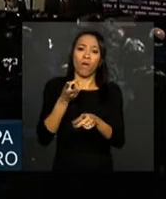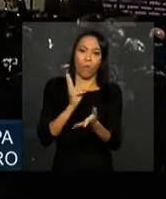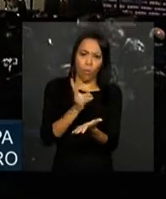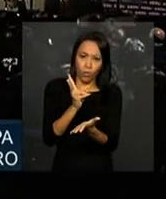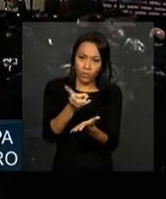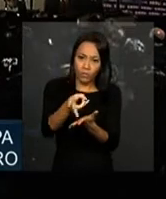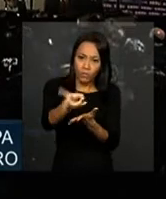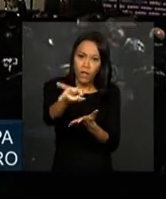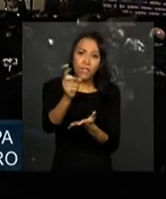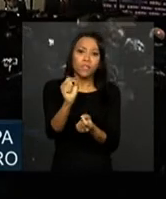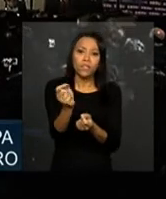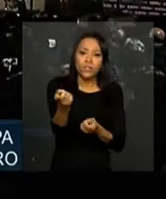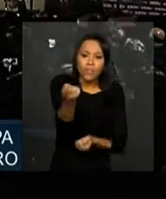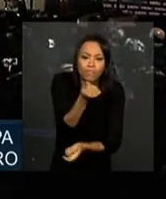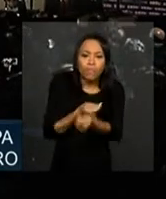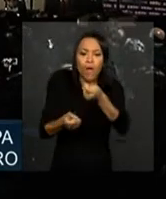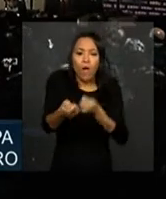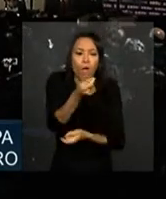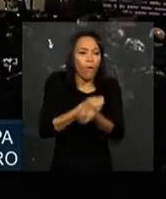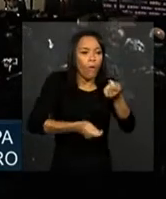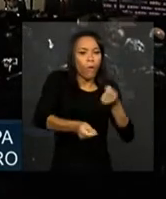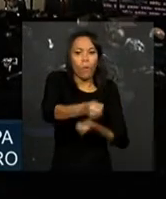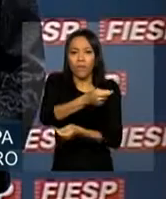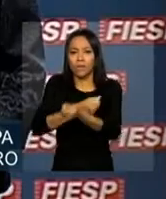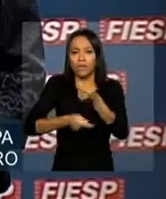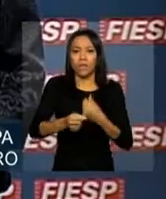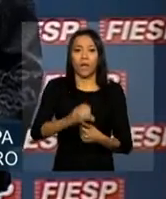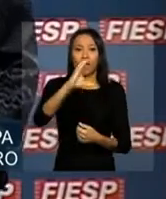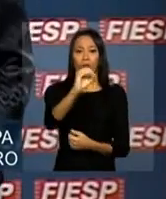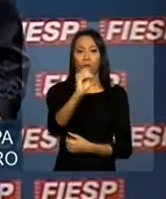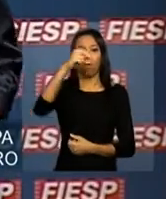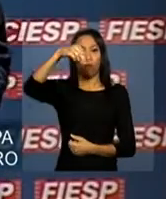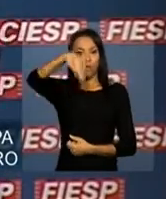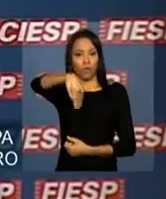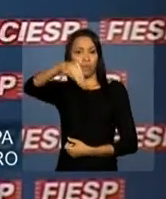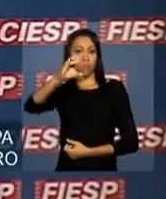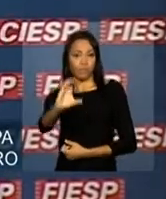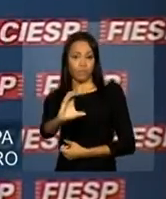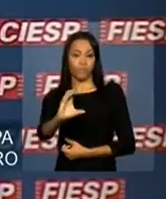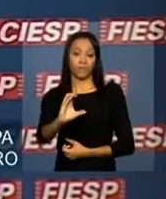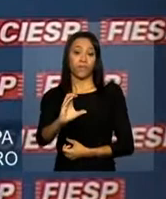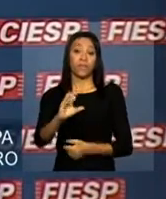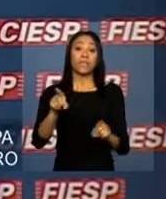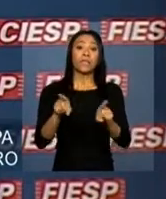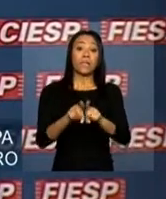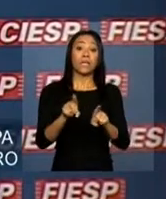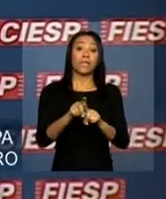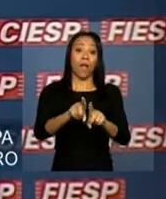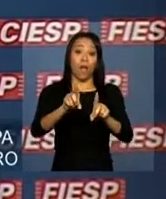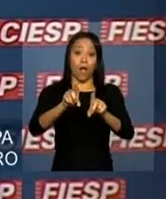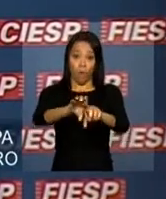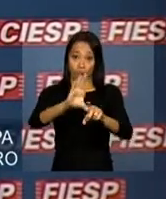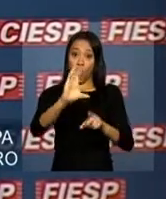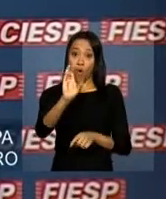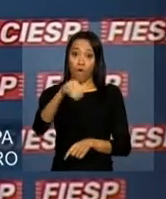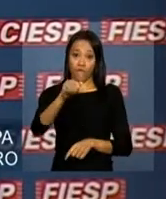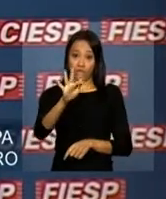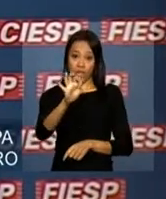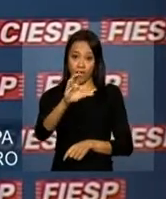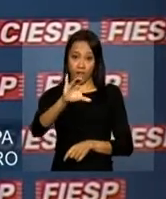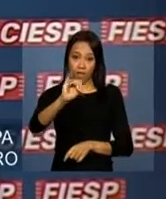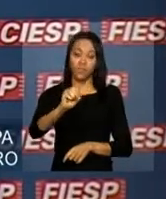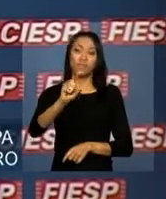negociações no âmbito da OMC. Na Conferência Ministerial de Bale, realizamos